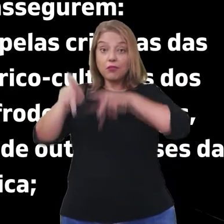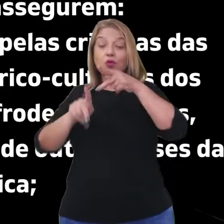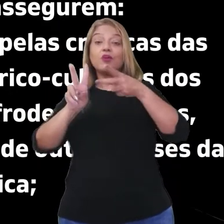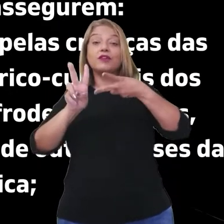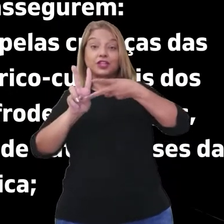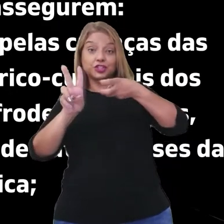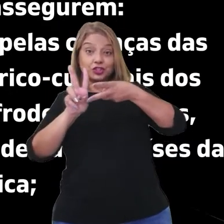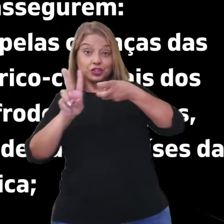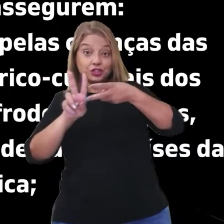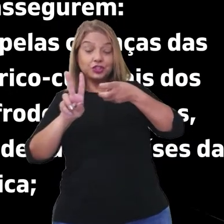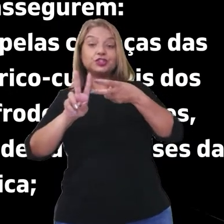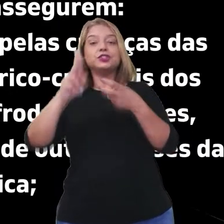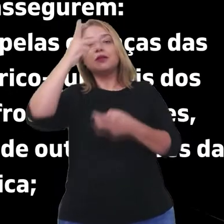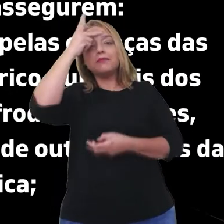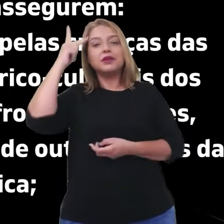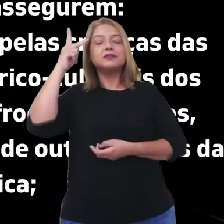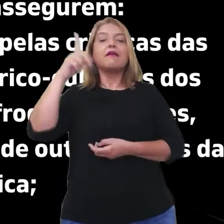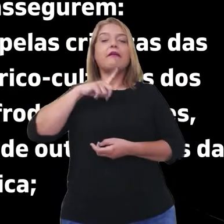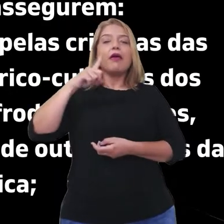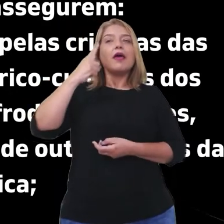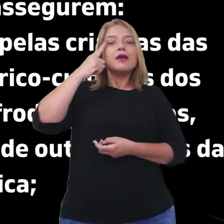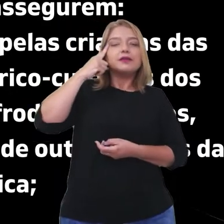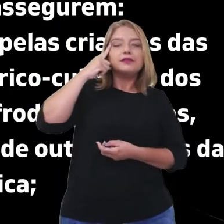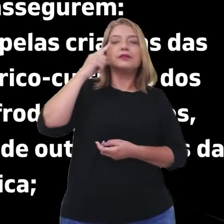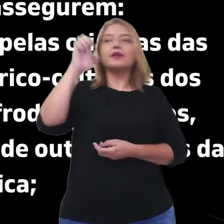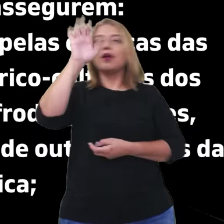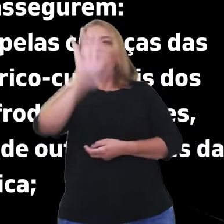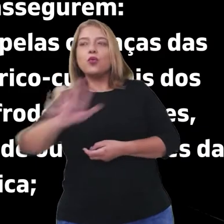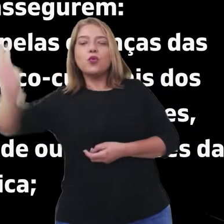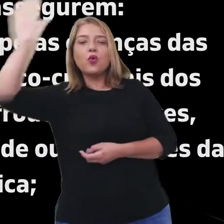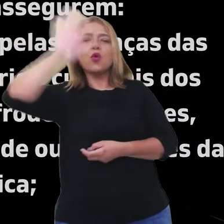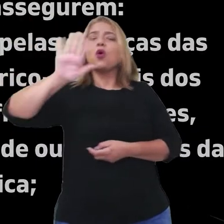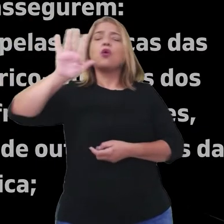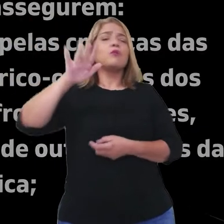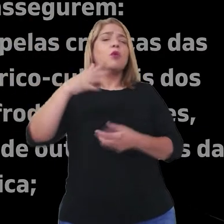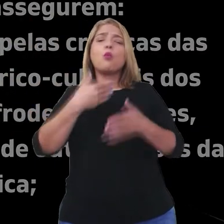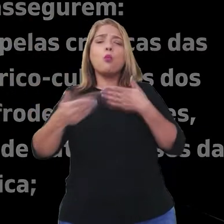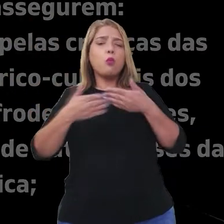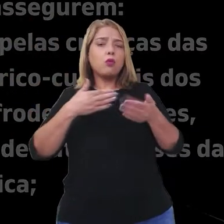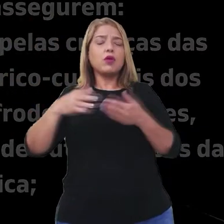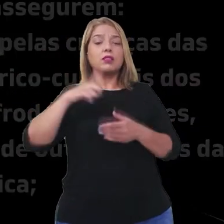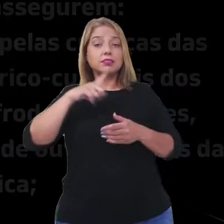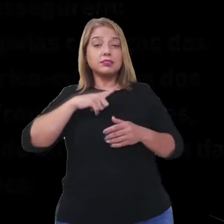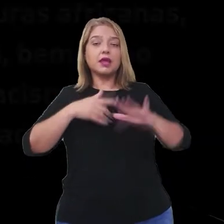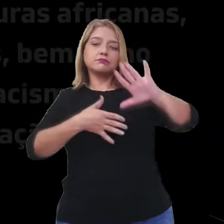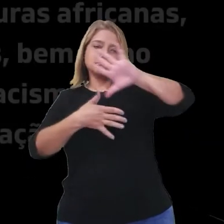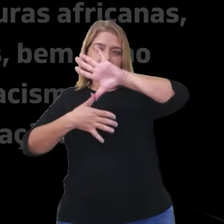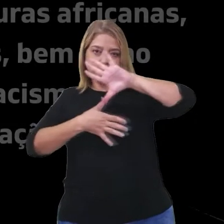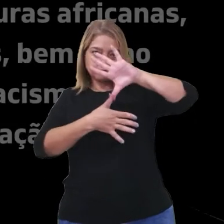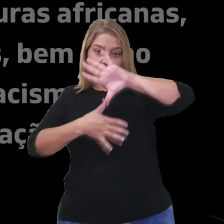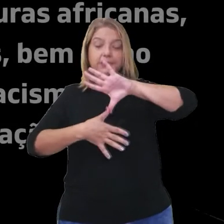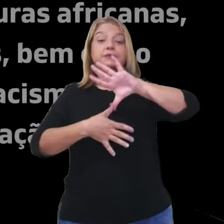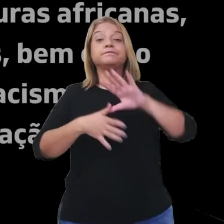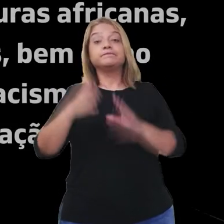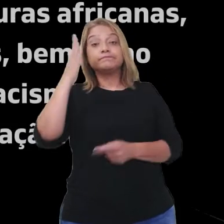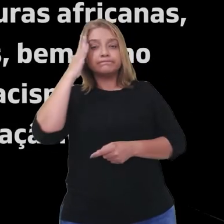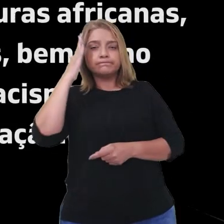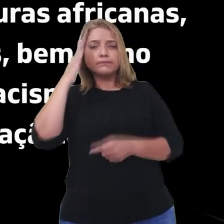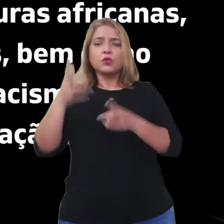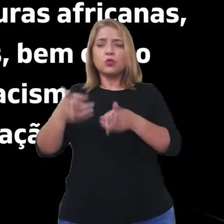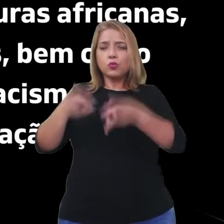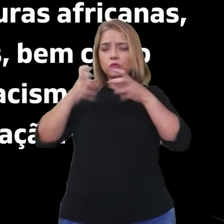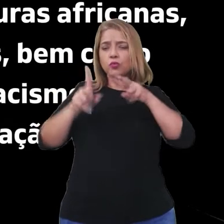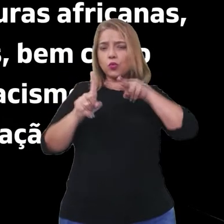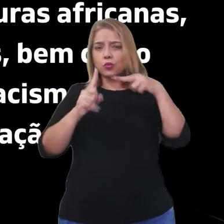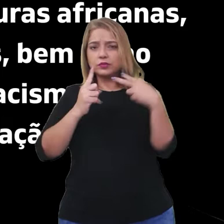afrodescendentes, asiáticos, europeus e de outros países da América. O reconhecimento,